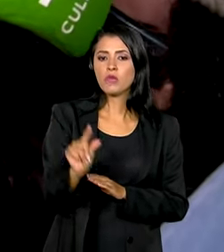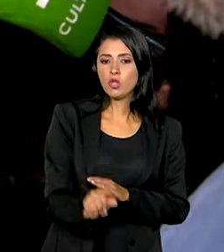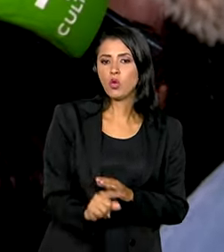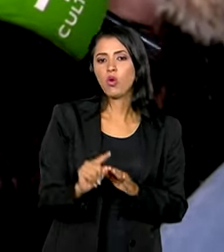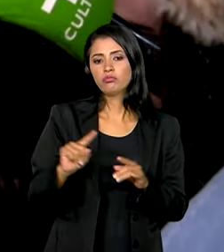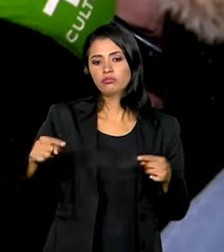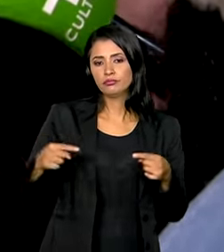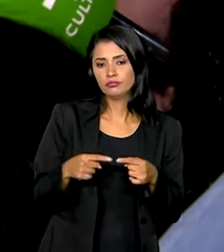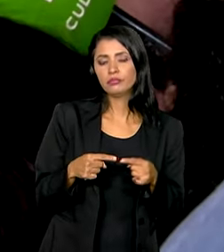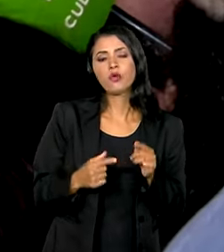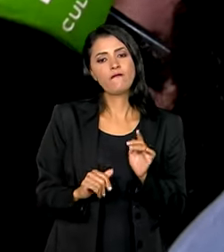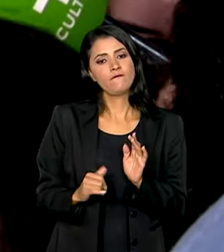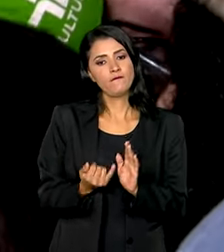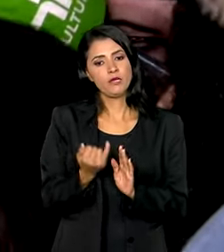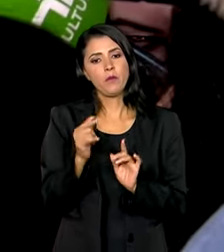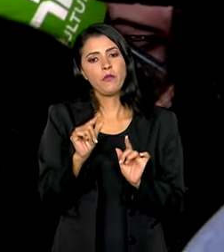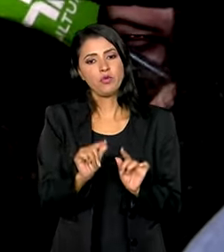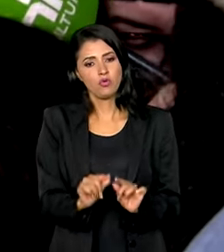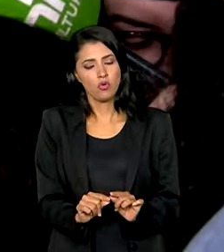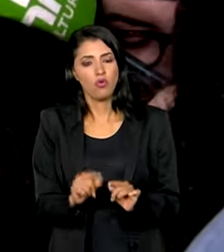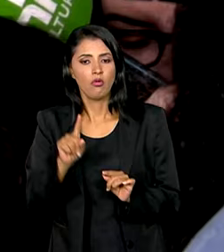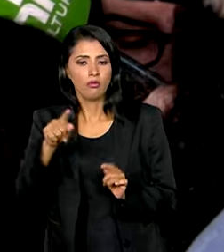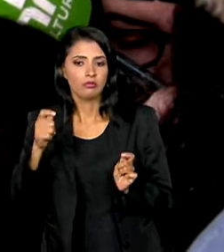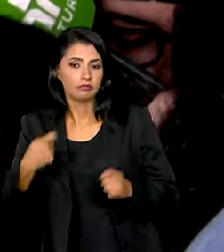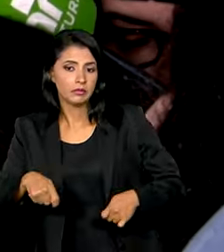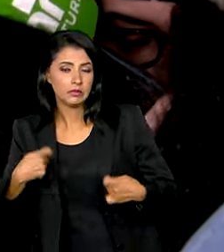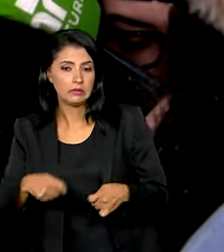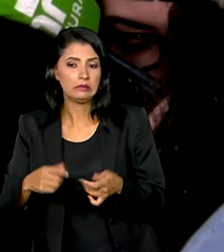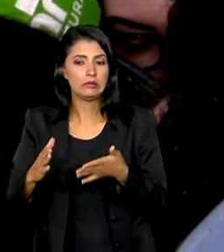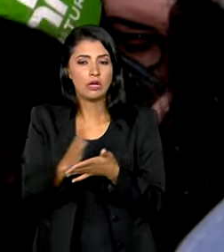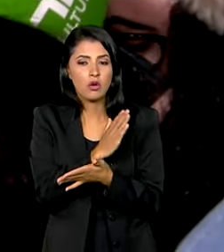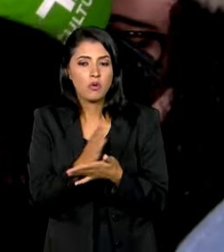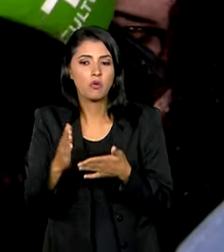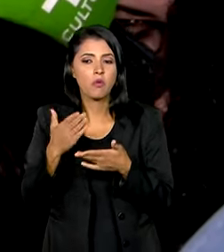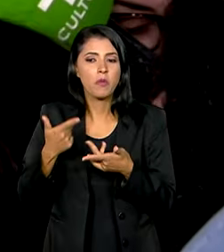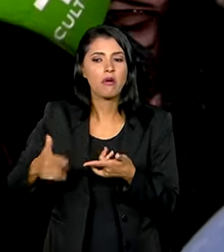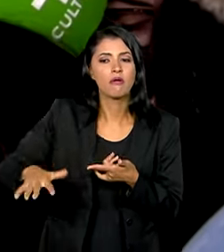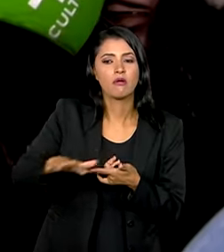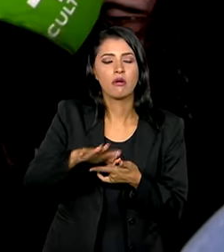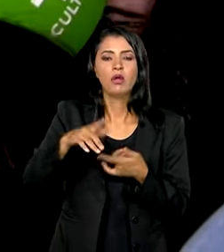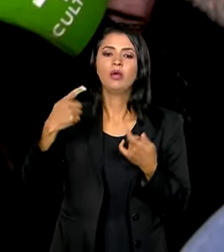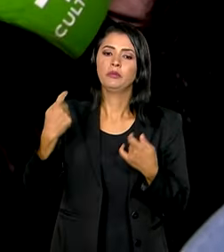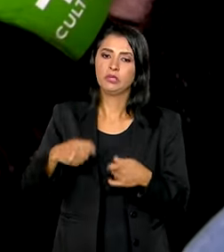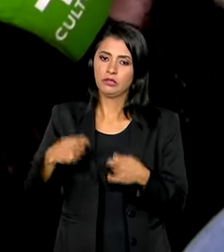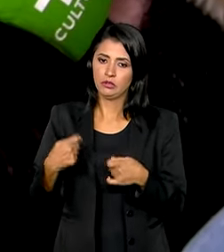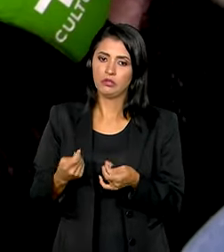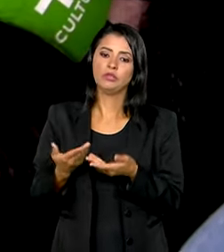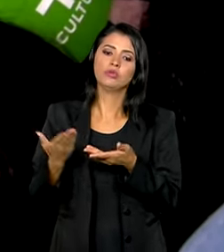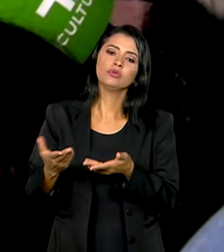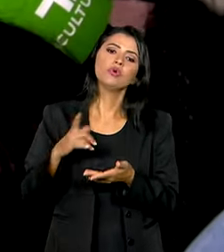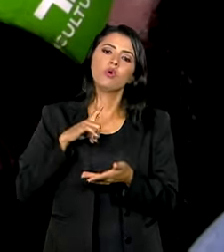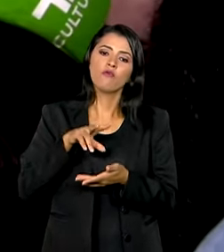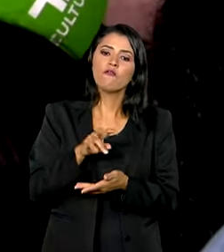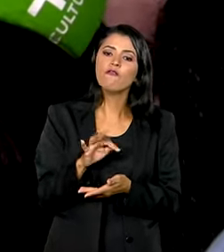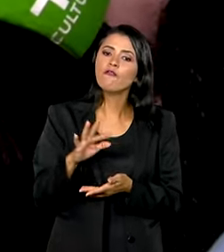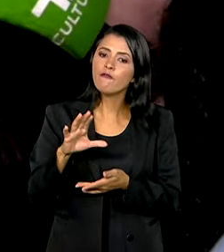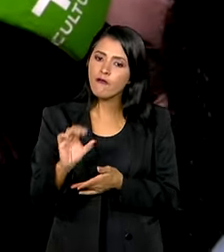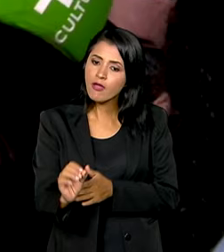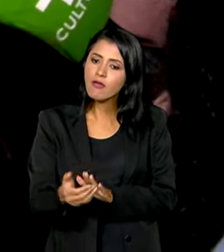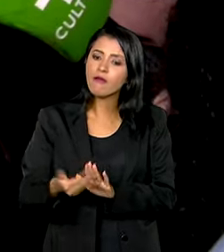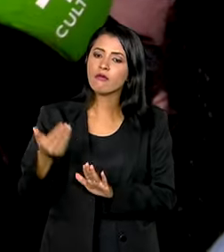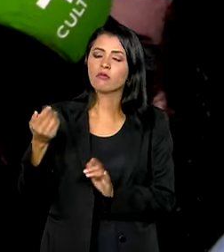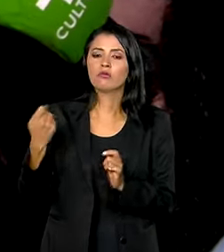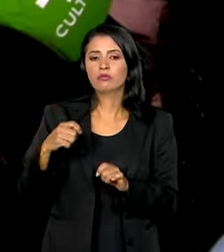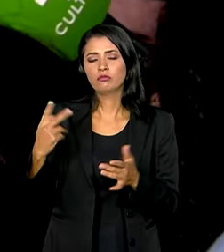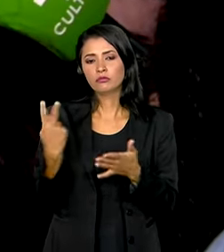inflação. Isso impôs a necessidade de, em alguns aspectos, em especial, termos alguns vetos. O que